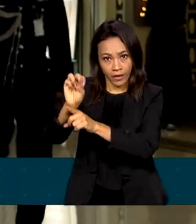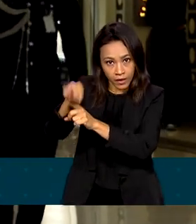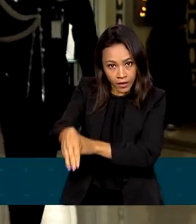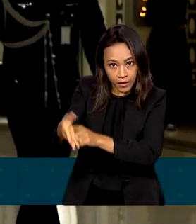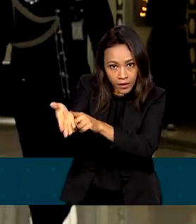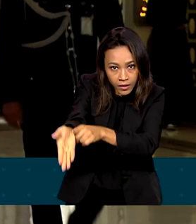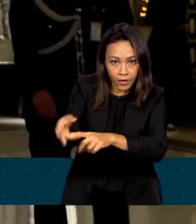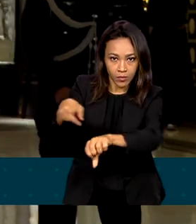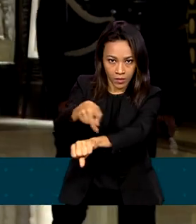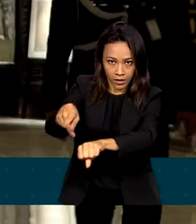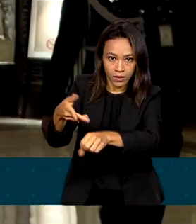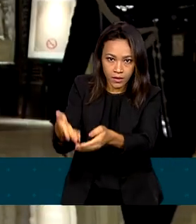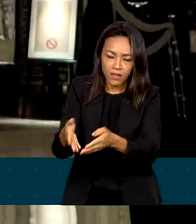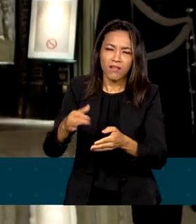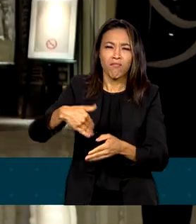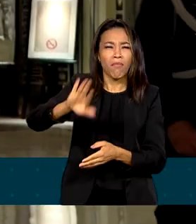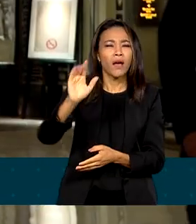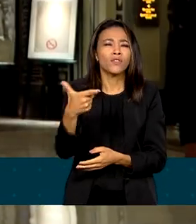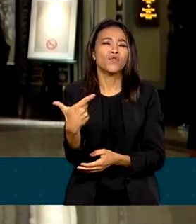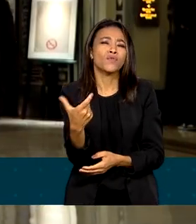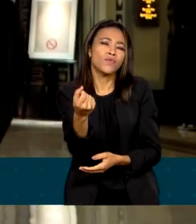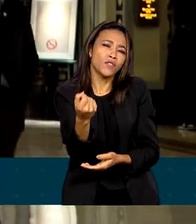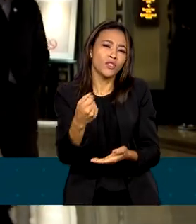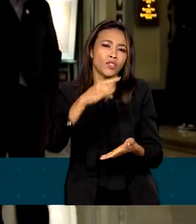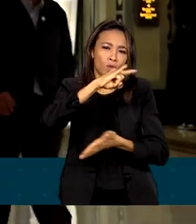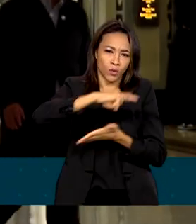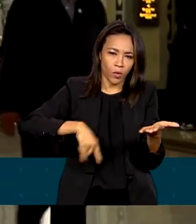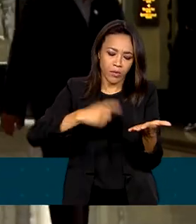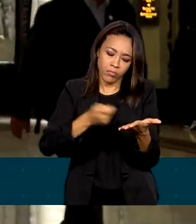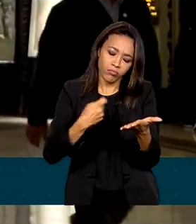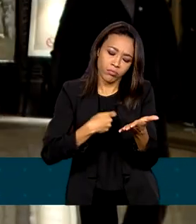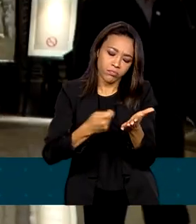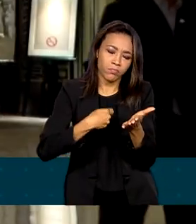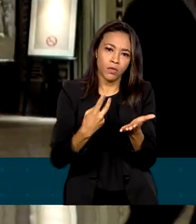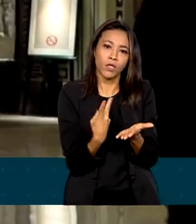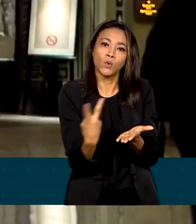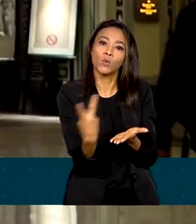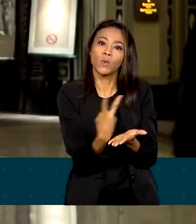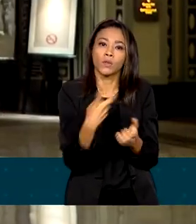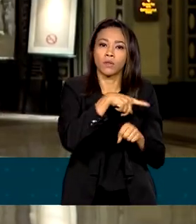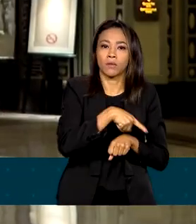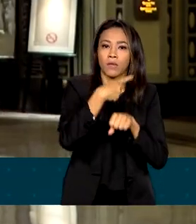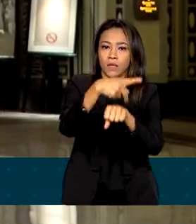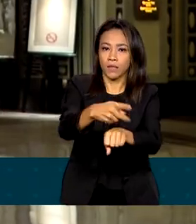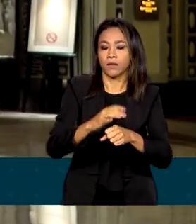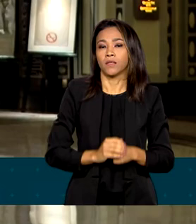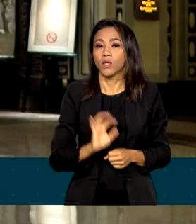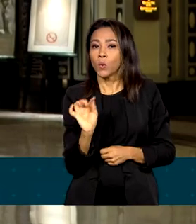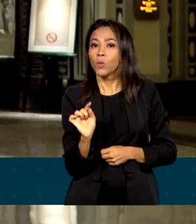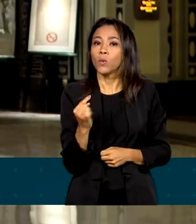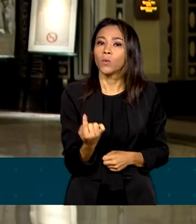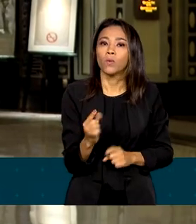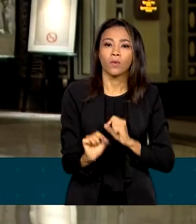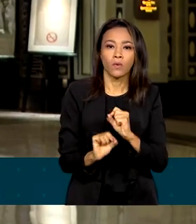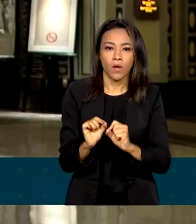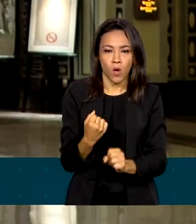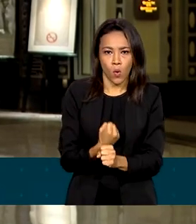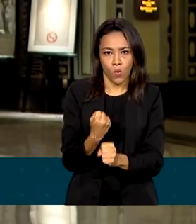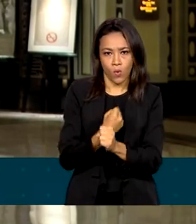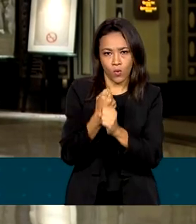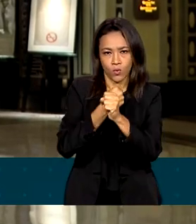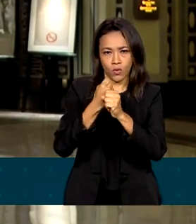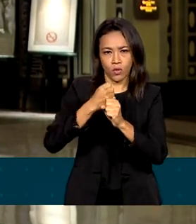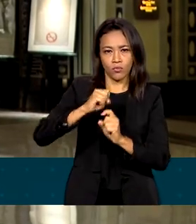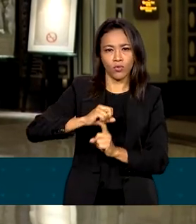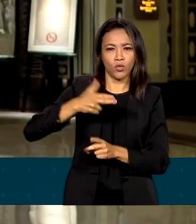Serão assinados mais de 20 acordos bilaterais entre o Brasil e a China. Um deles será para a construção de um